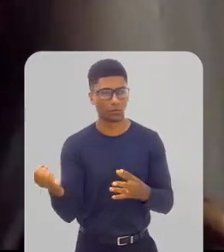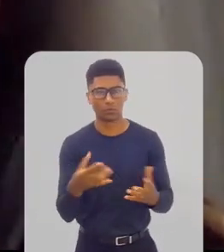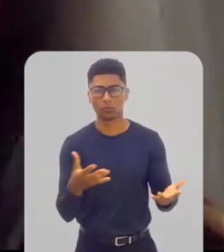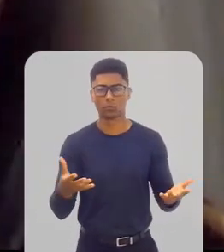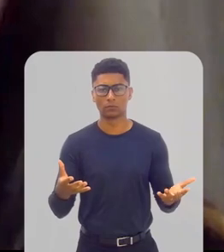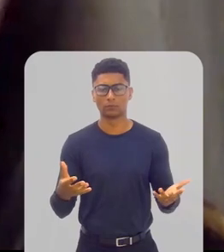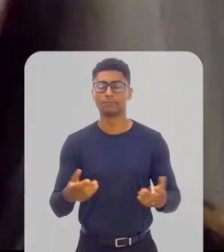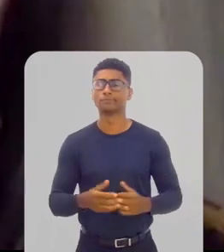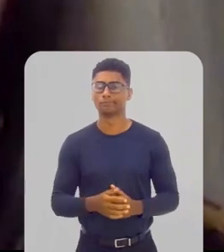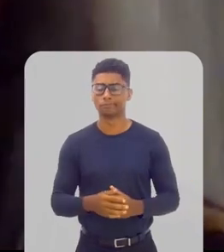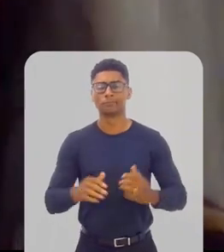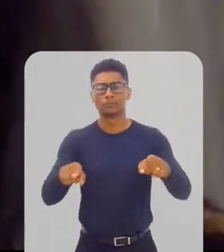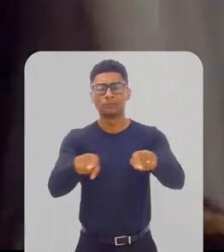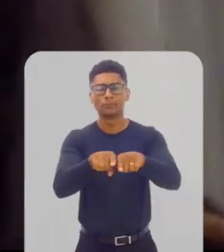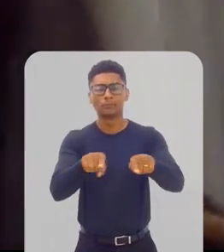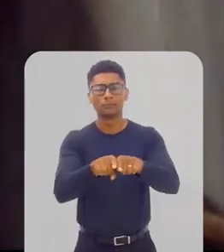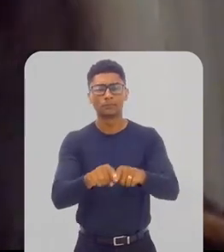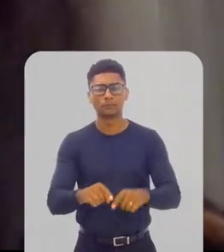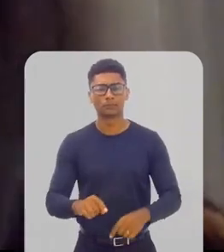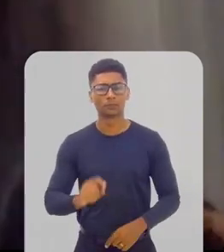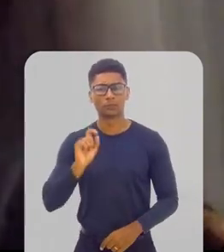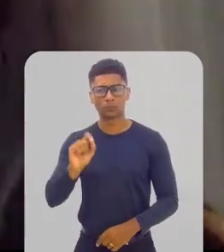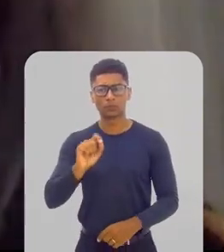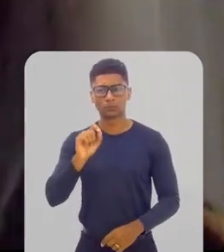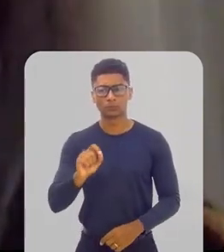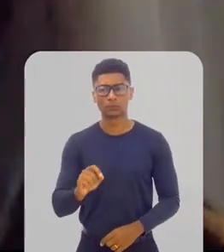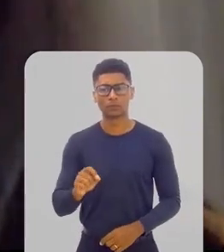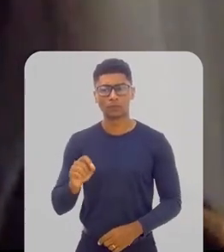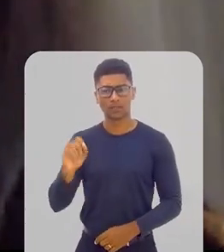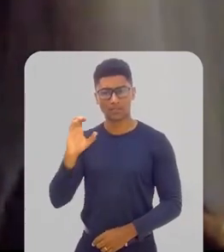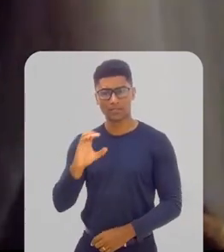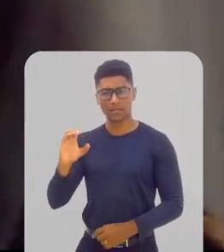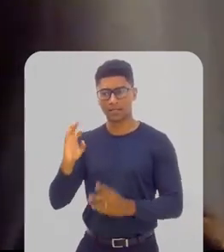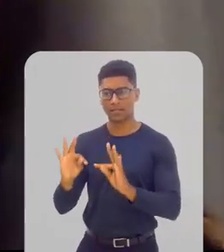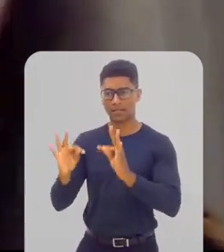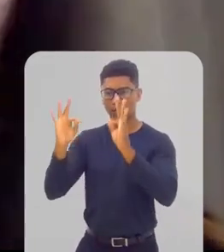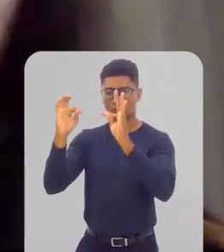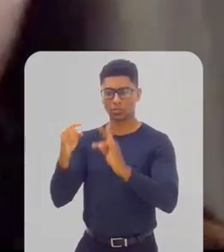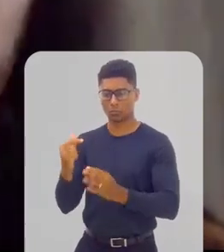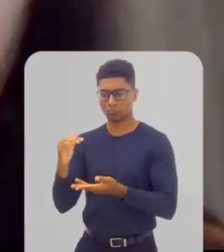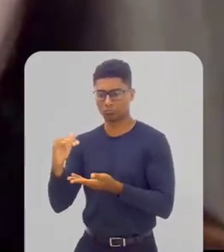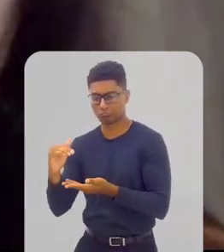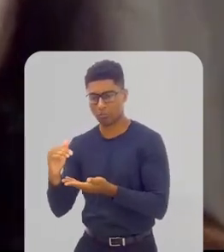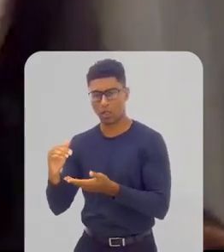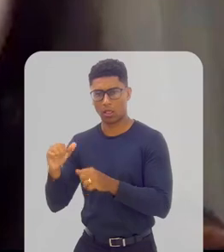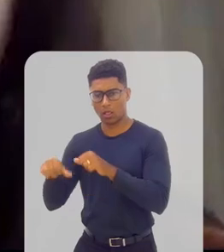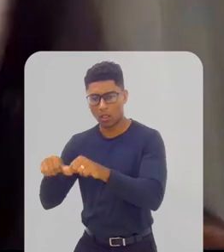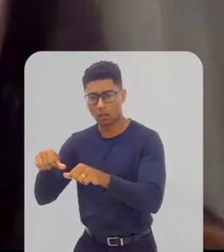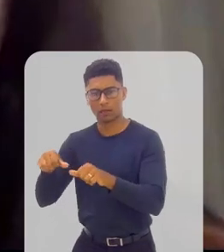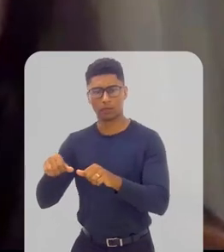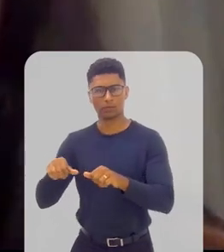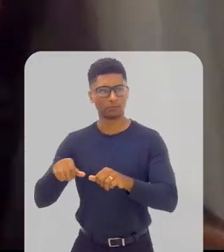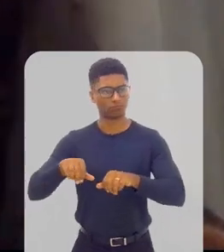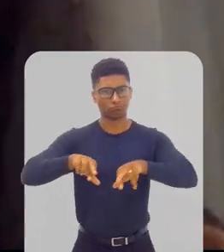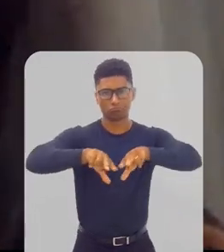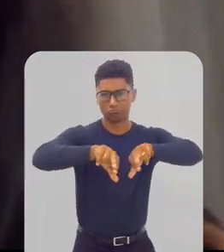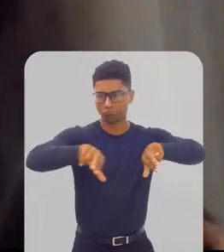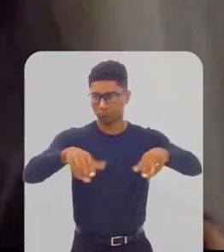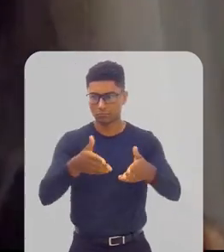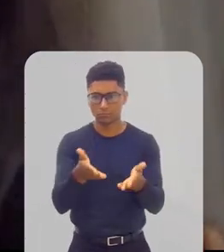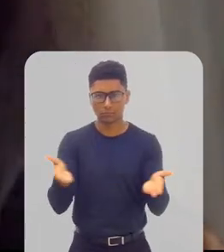uma reformulação do fundo de ciência e tecnologia, enfim, alguns mecanismos que precisarão ser